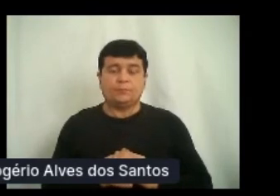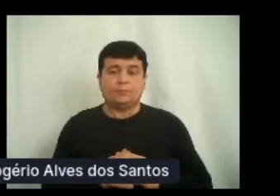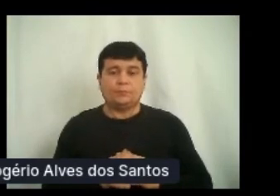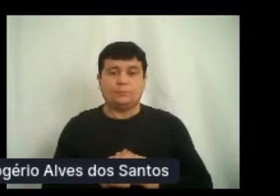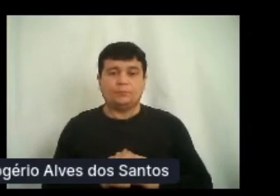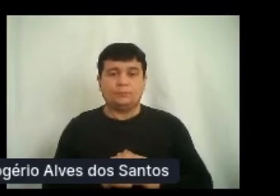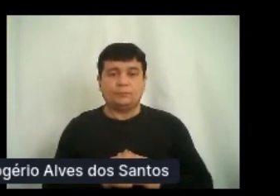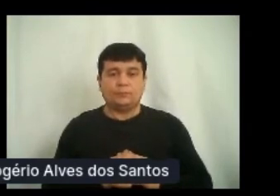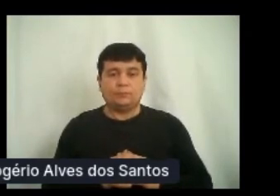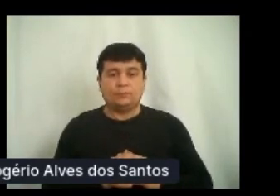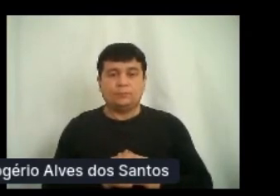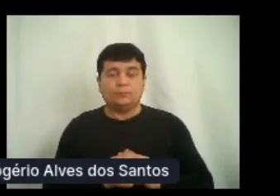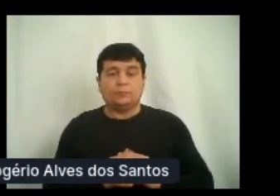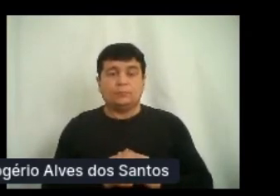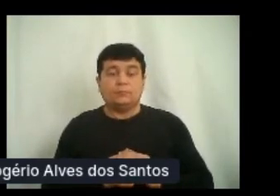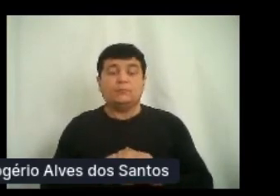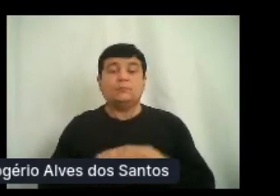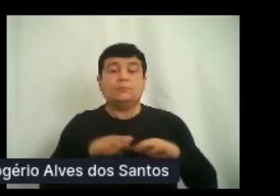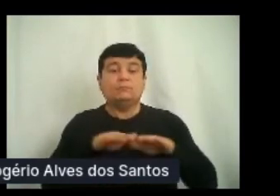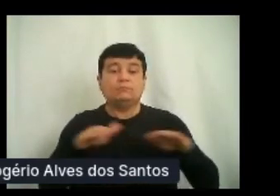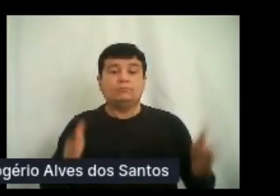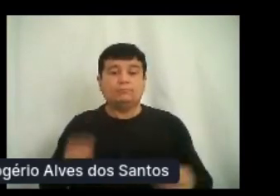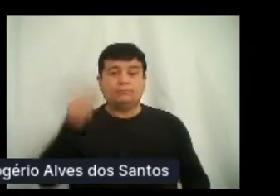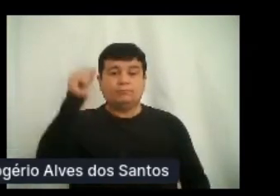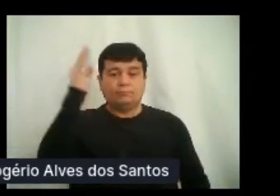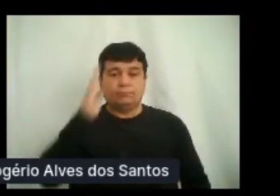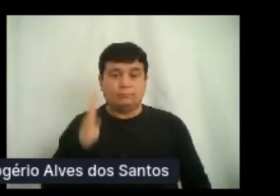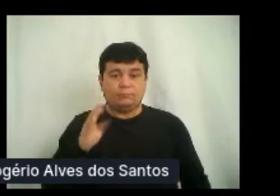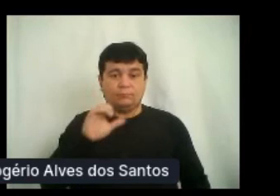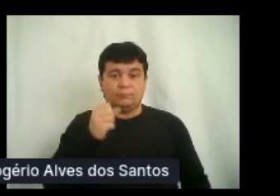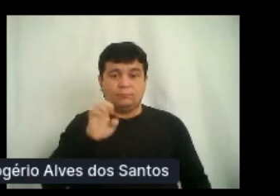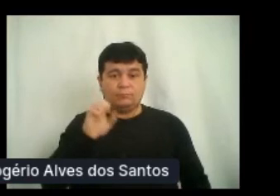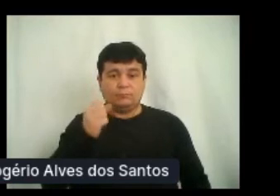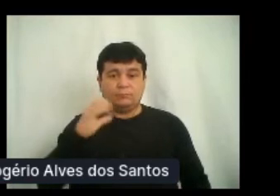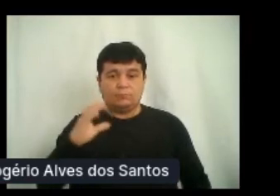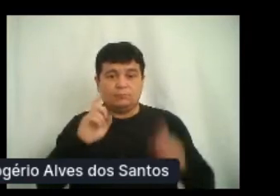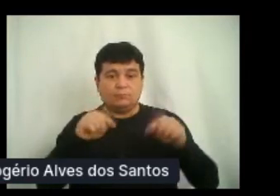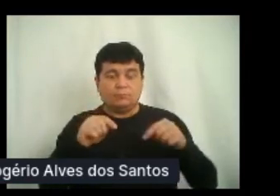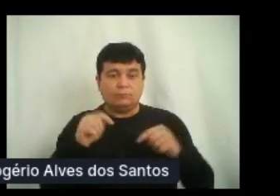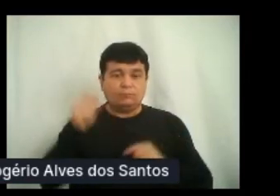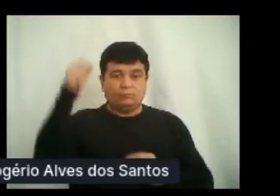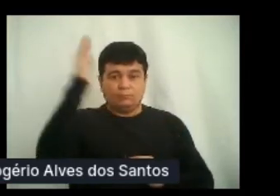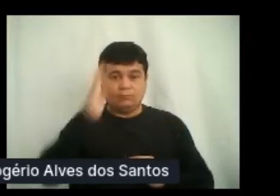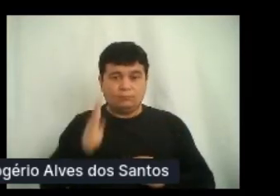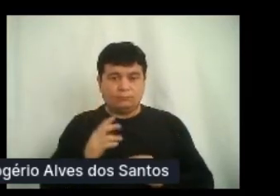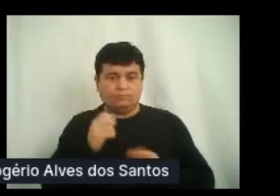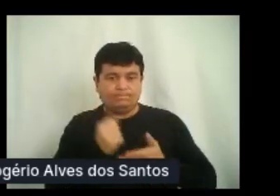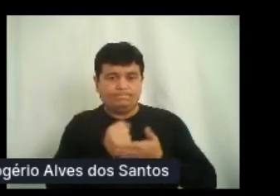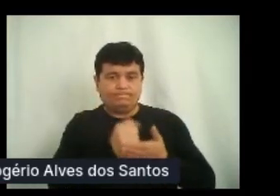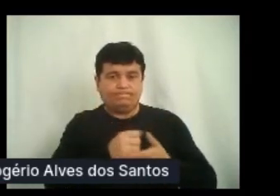O Mesa Brasil Sesc é uma rede nacional de banco de alimentos que atua contra a fome e o desperdício.